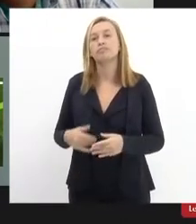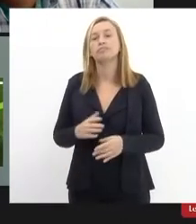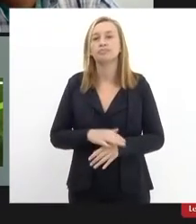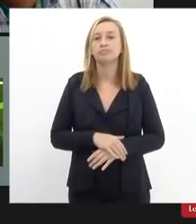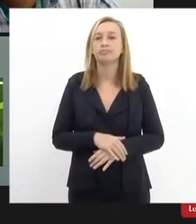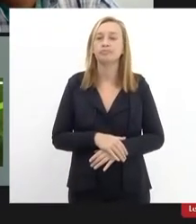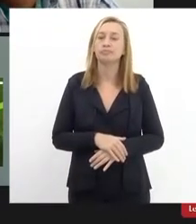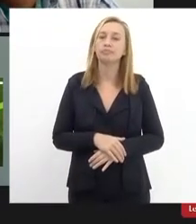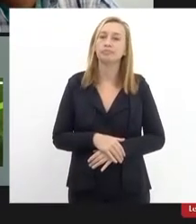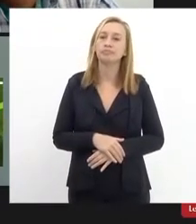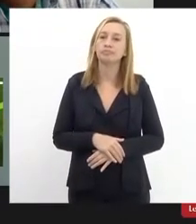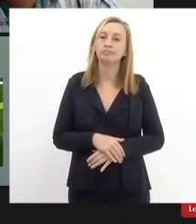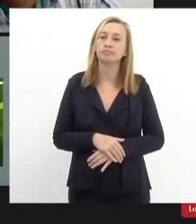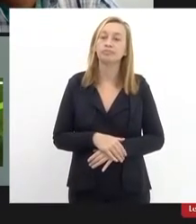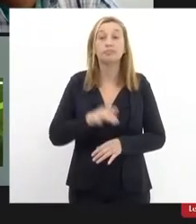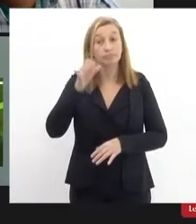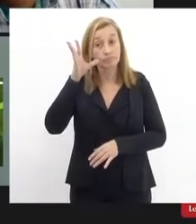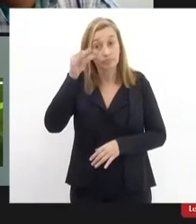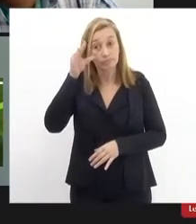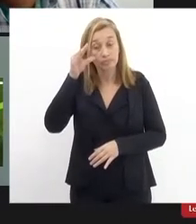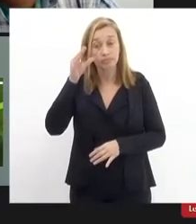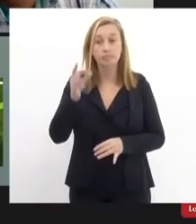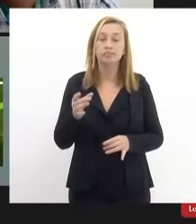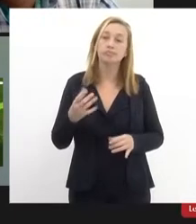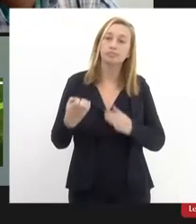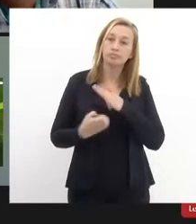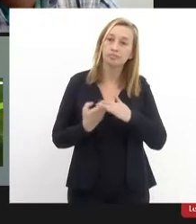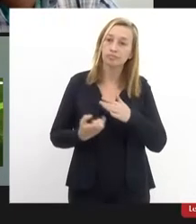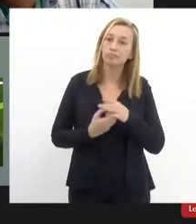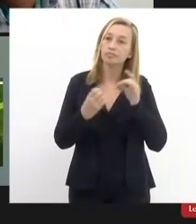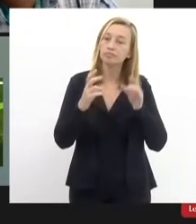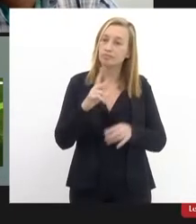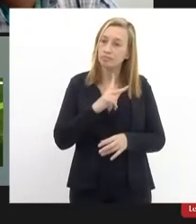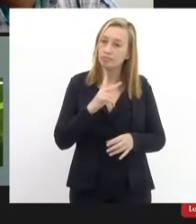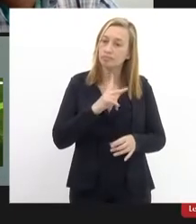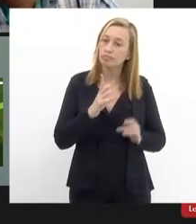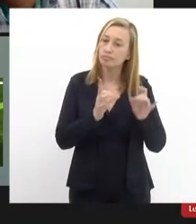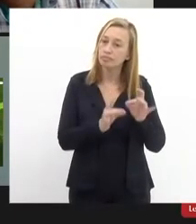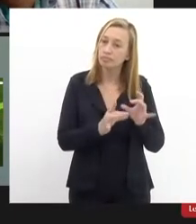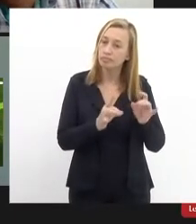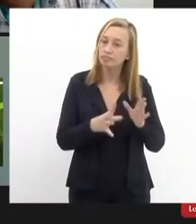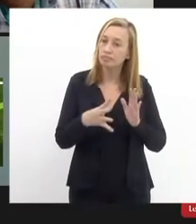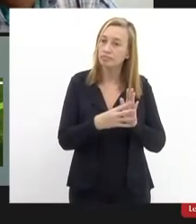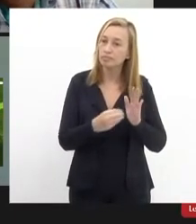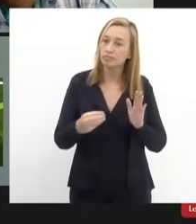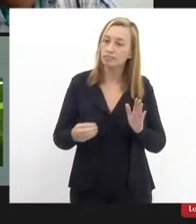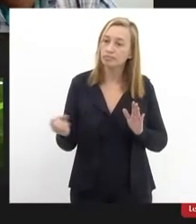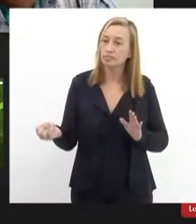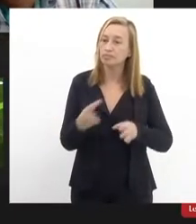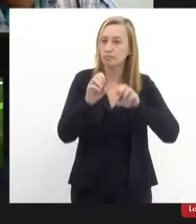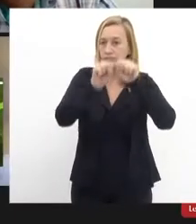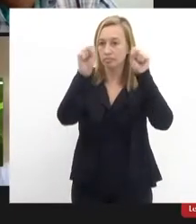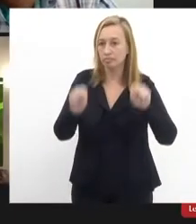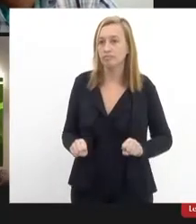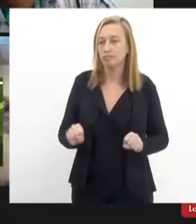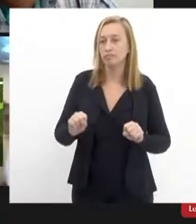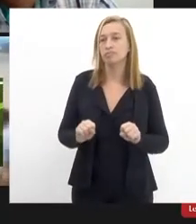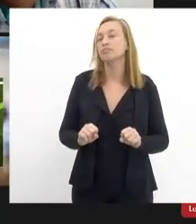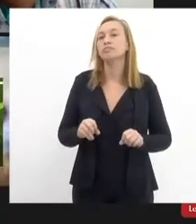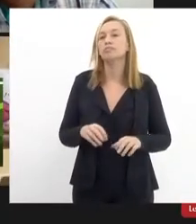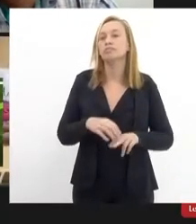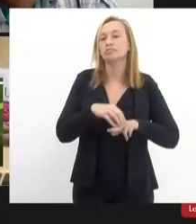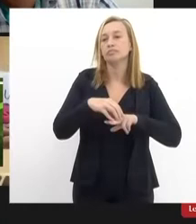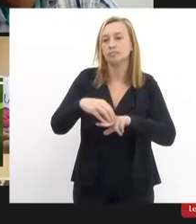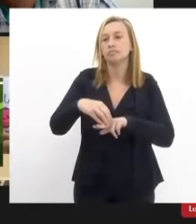manifestação de interesse da iniciativa privada contra um novo sistema de modelagem inclusive para o funcionamento do